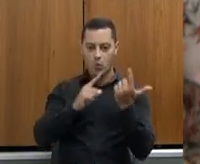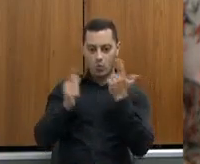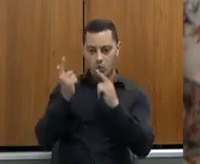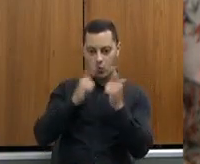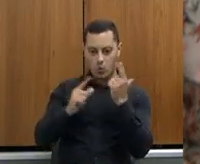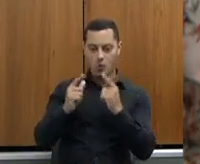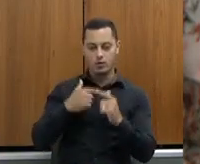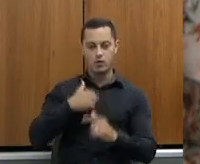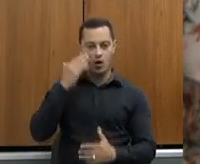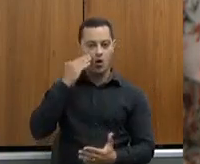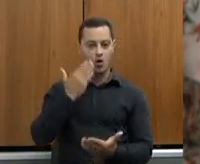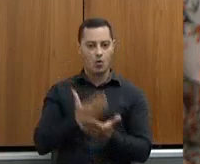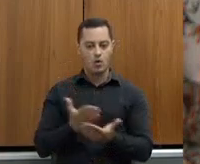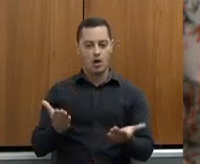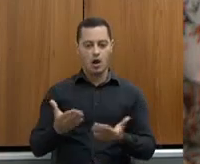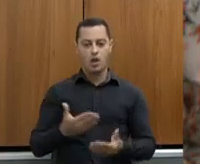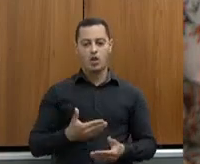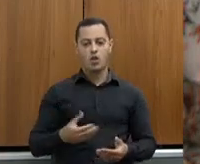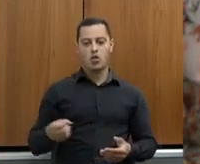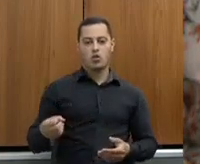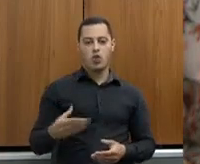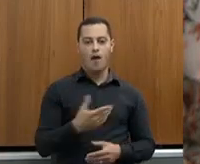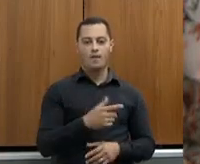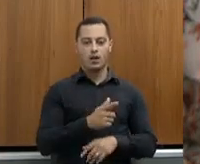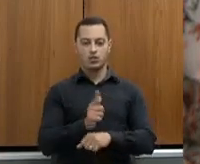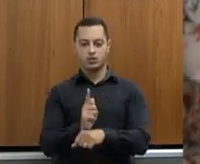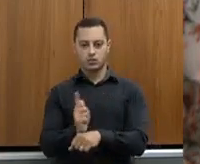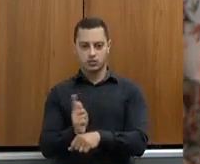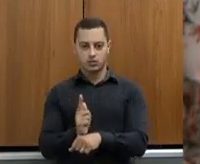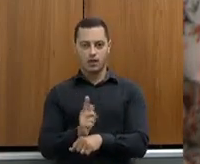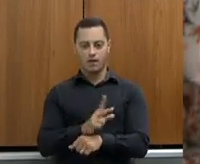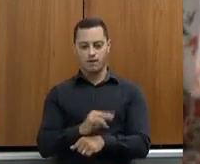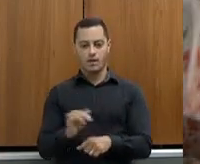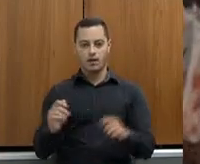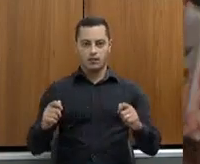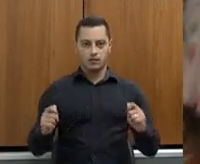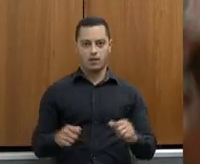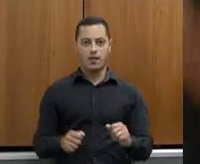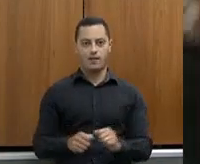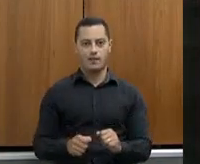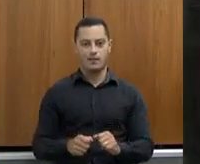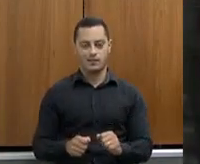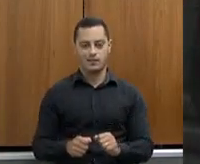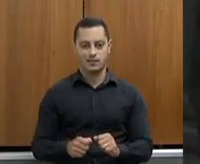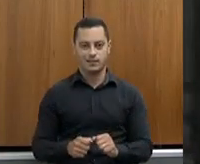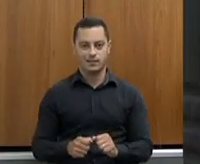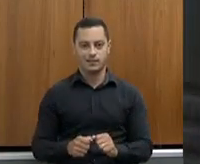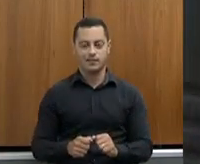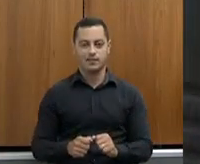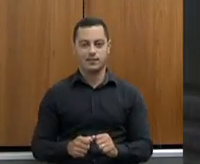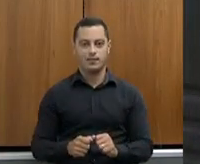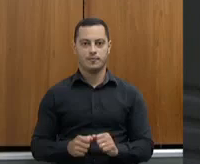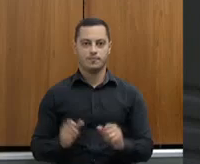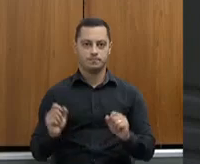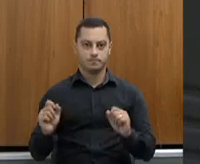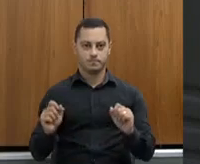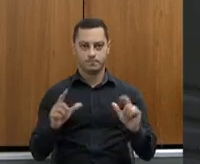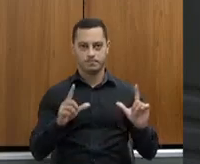nessa nova gestão vai continuar fazendo, nós vamos poder colher frutos disso aí. Pode passar?